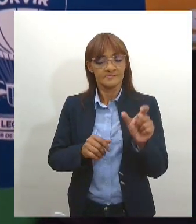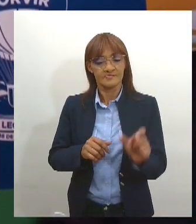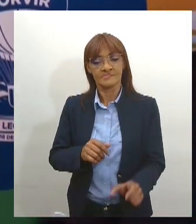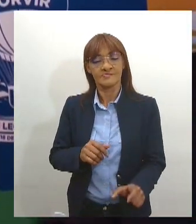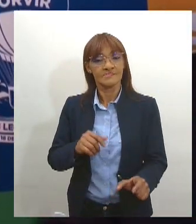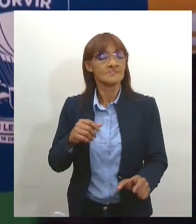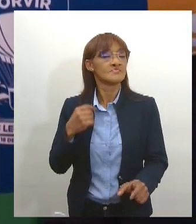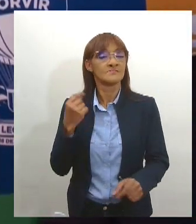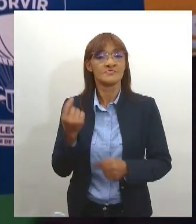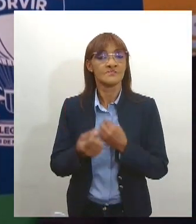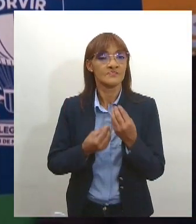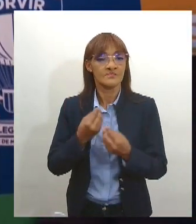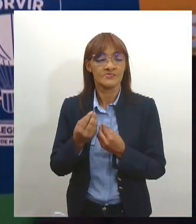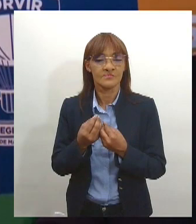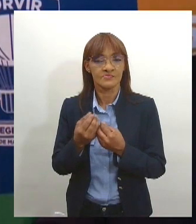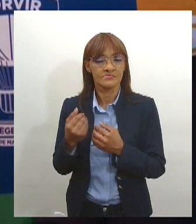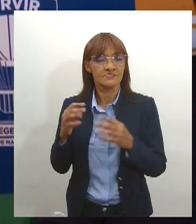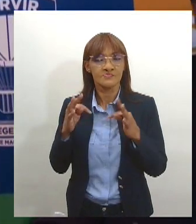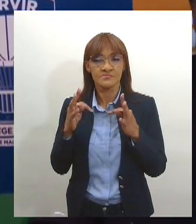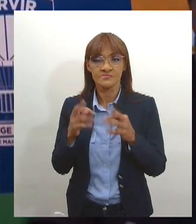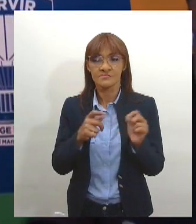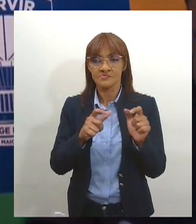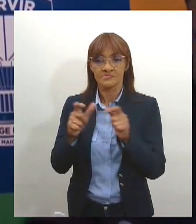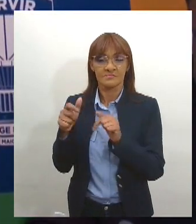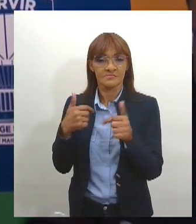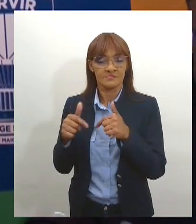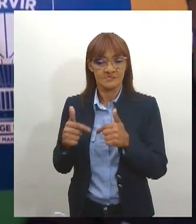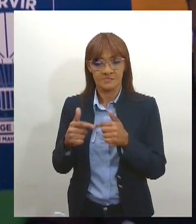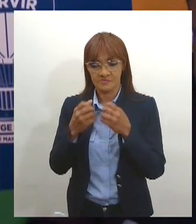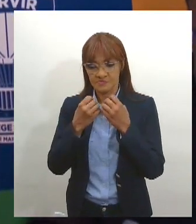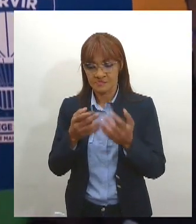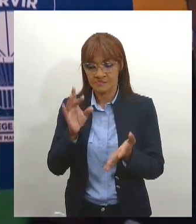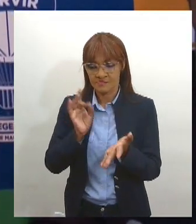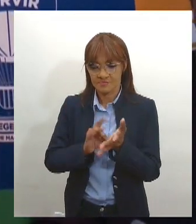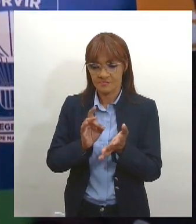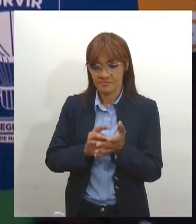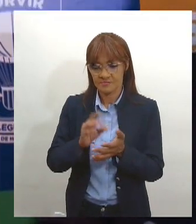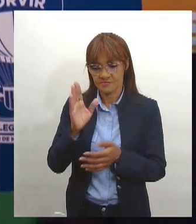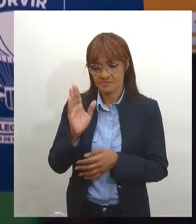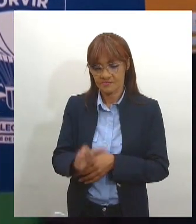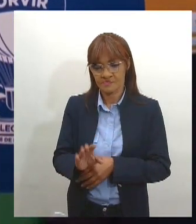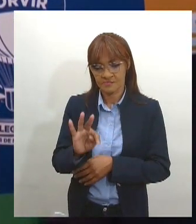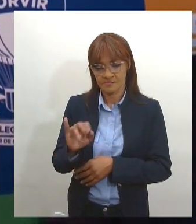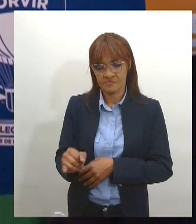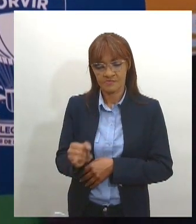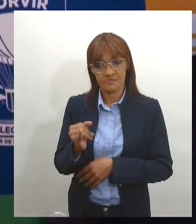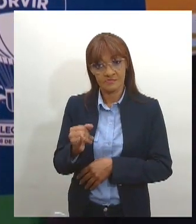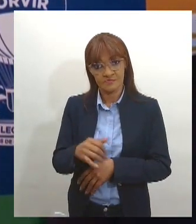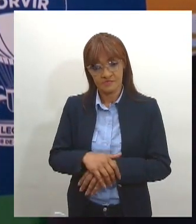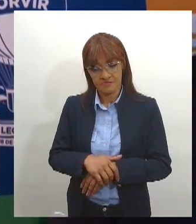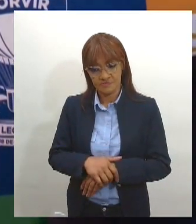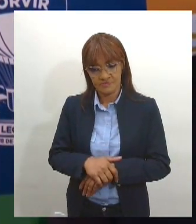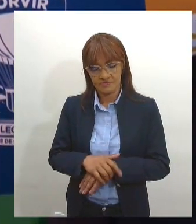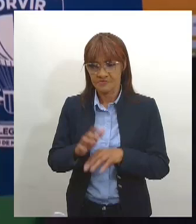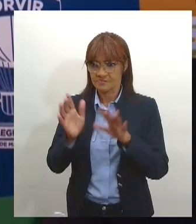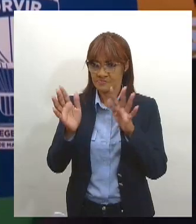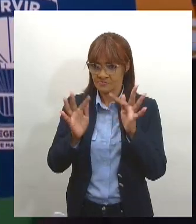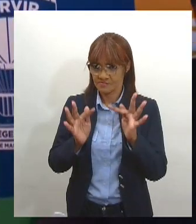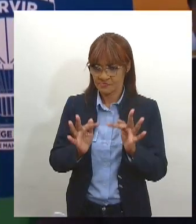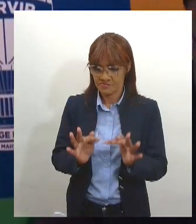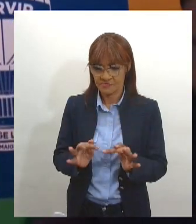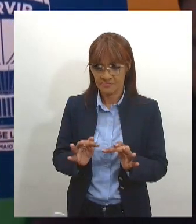passou vem fazendo um grande trabalho no Ministério Público assim como já foi do TJ começou lá mas ficamos muito felizes com a sua escolha foi